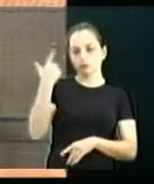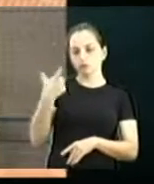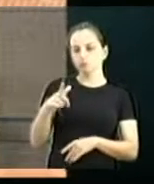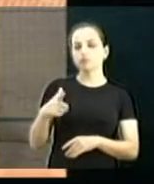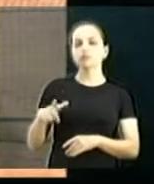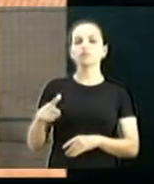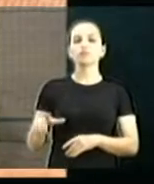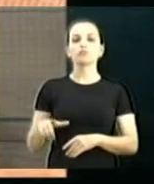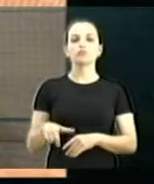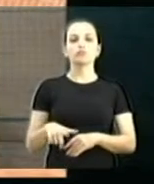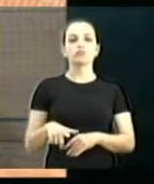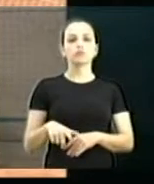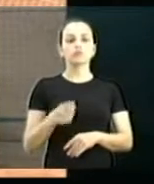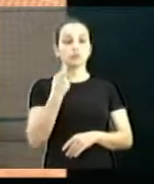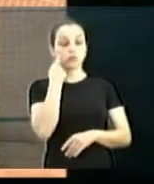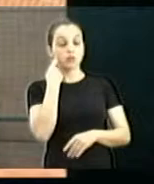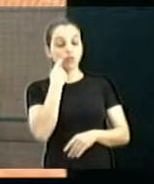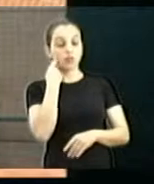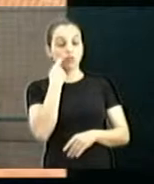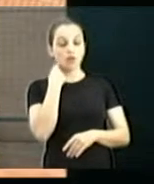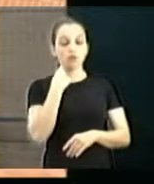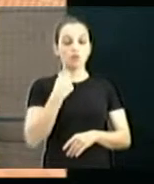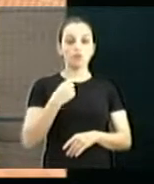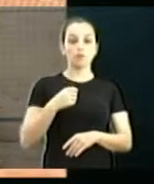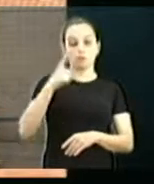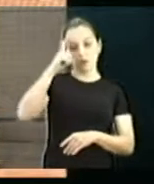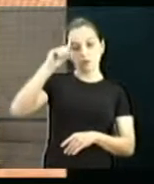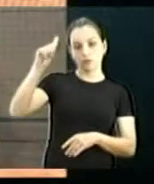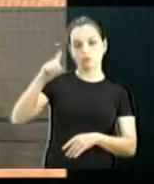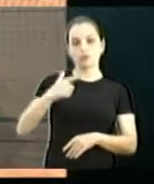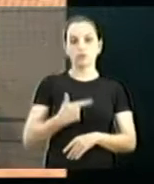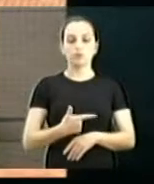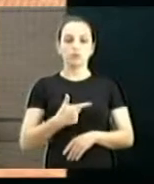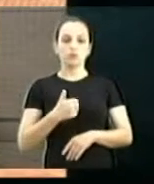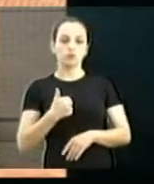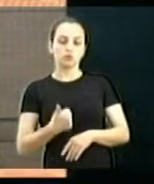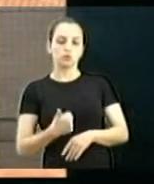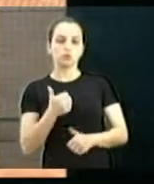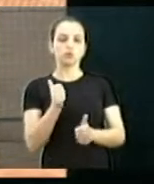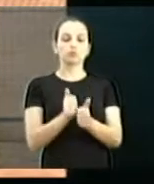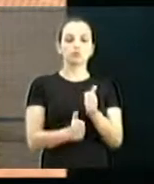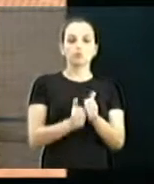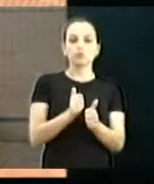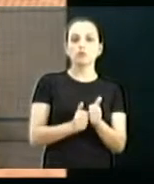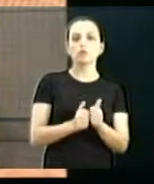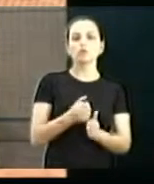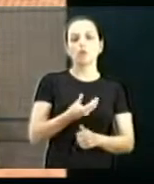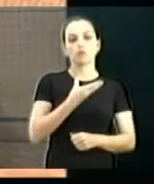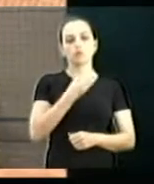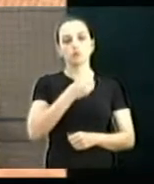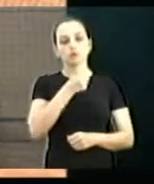dia 21, sexta-feira, nos Jogos do Idoso, tivemos oportunidade de disputar em tênis de campo.